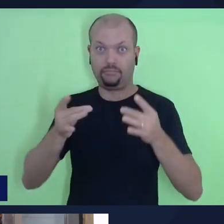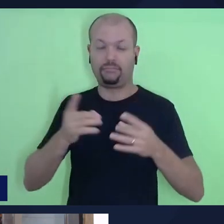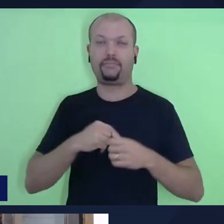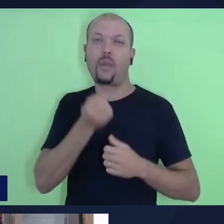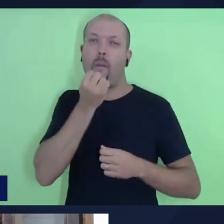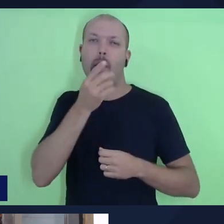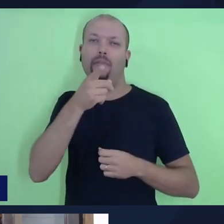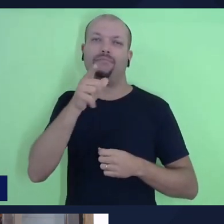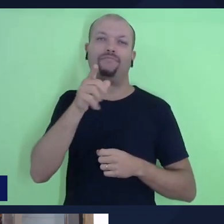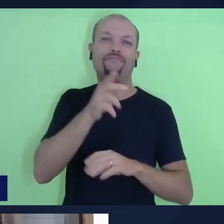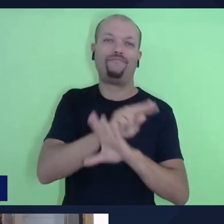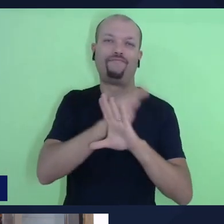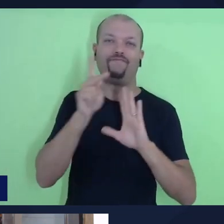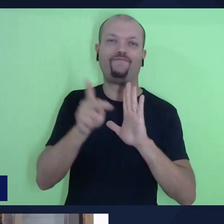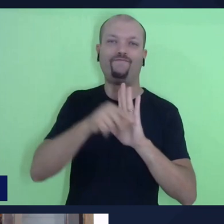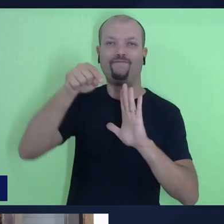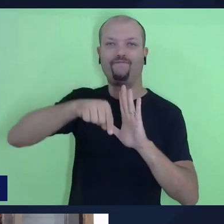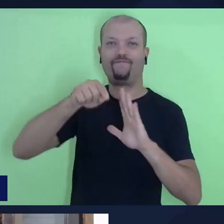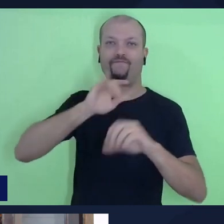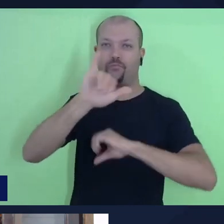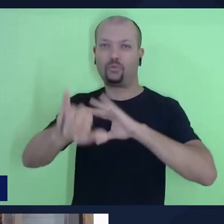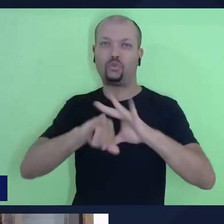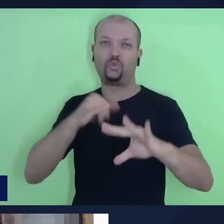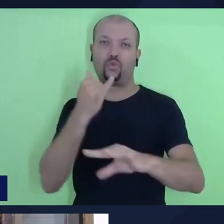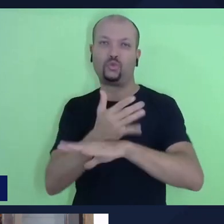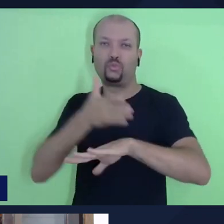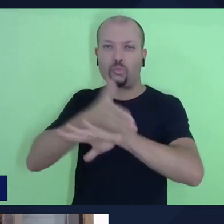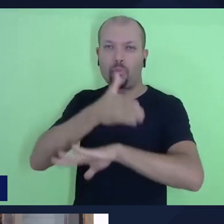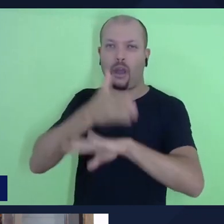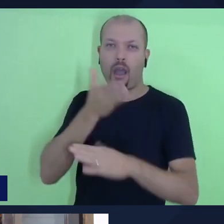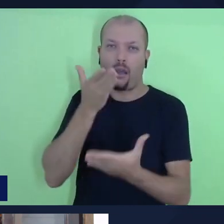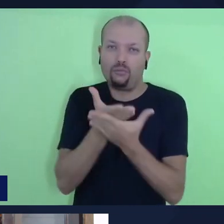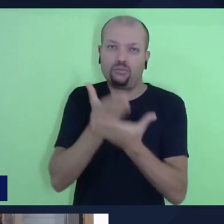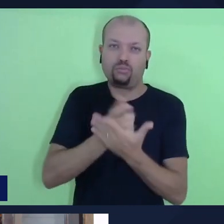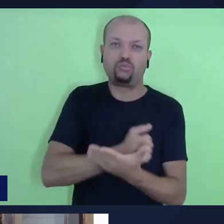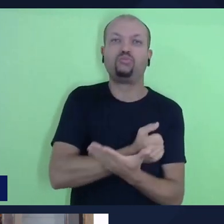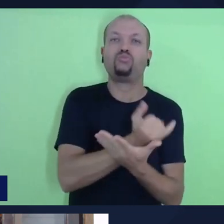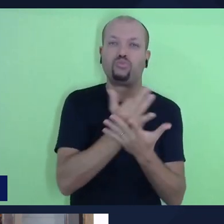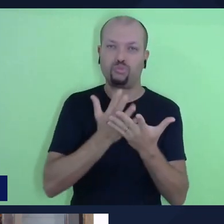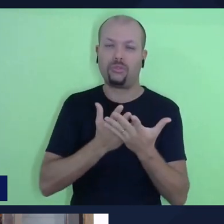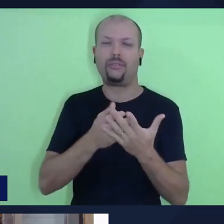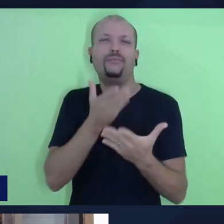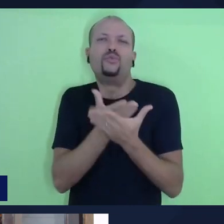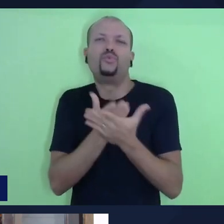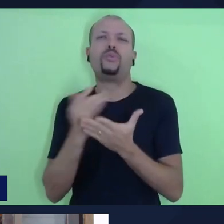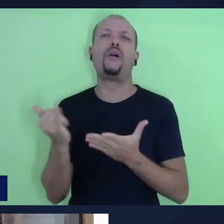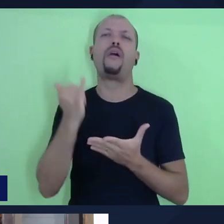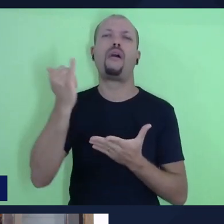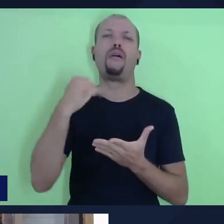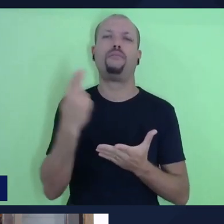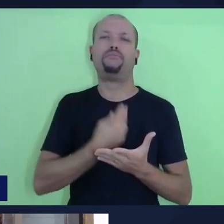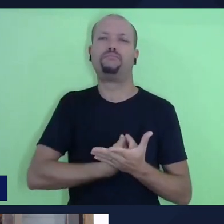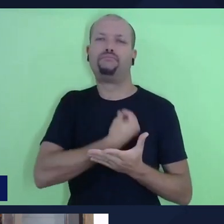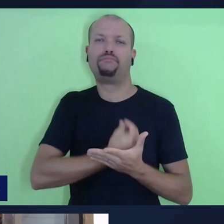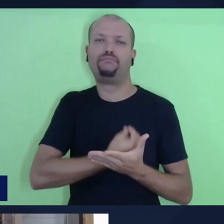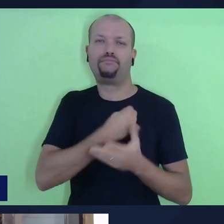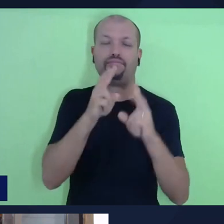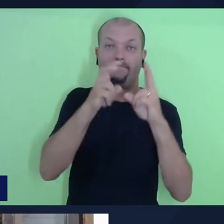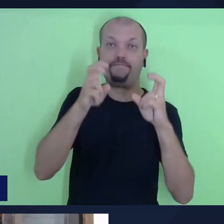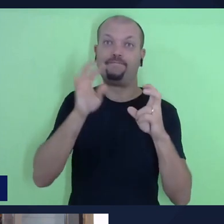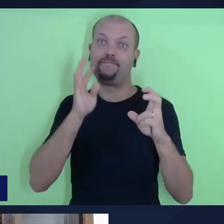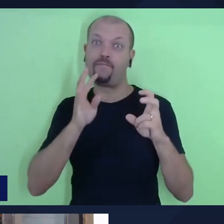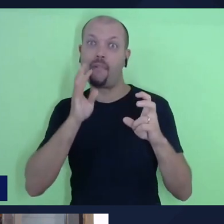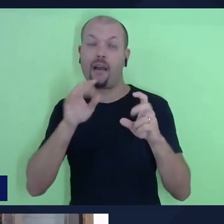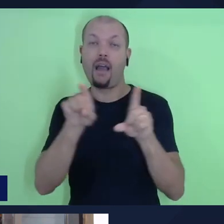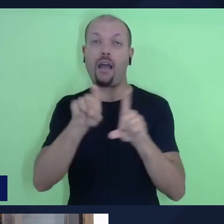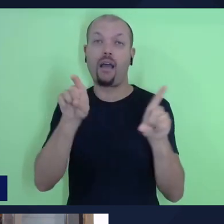Unaspe, Engenheiro Coelho, participando do estudo da lição da Escola Sabatina, um estudo importante, um estudo temático, este